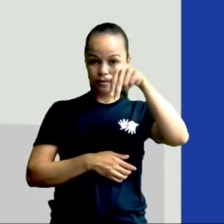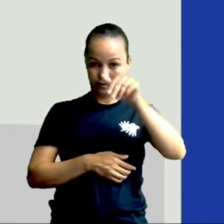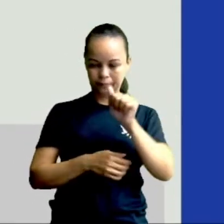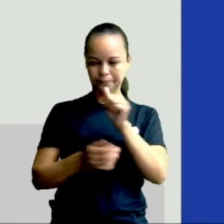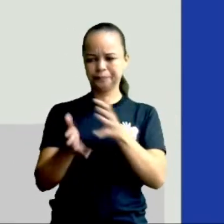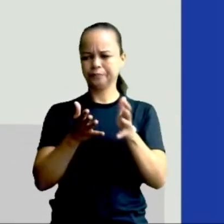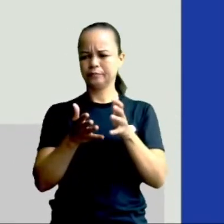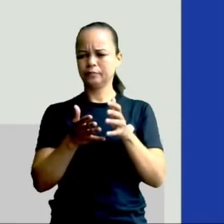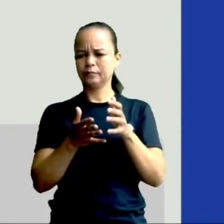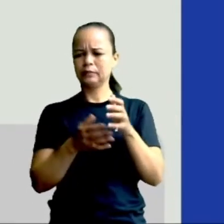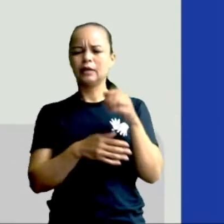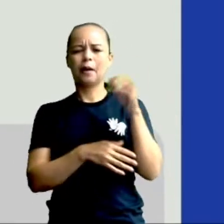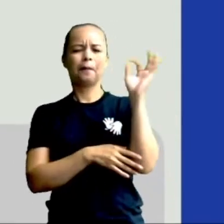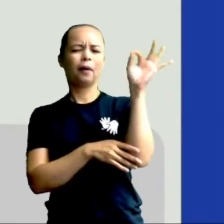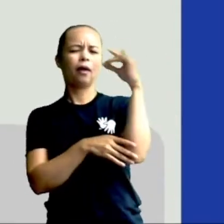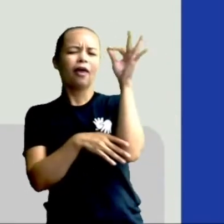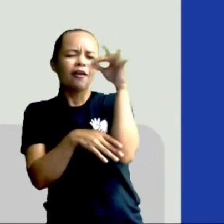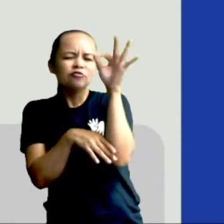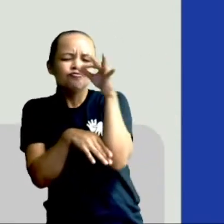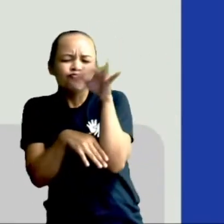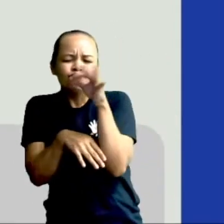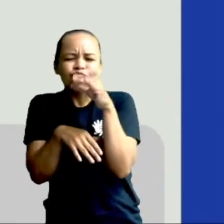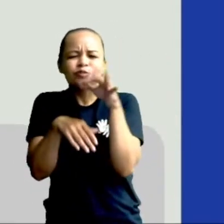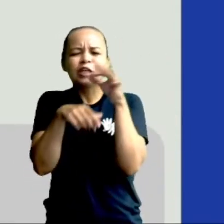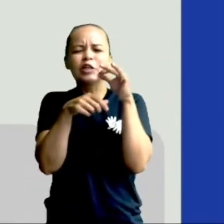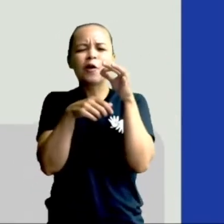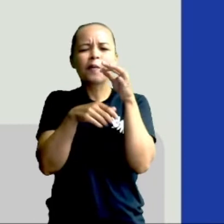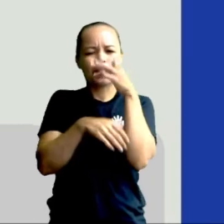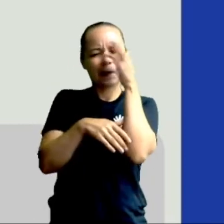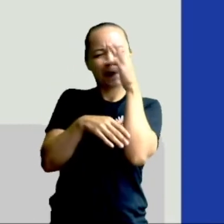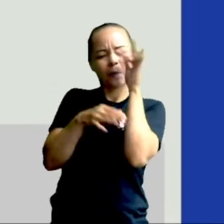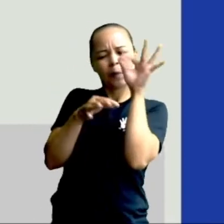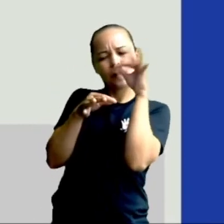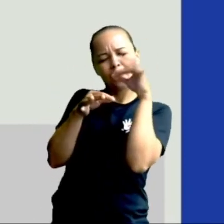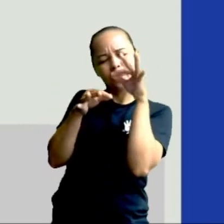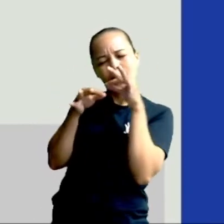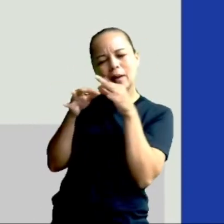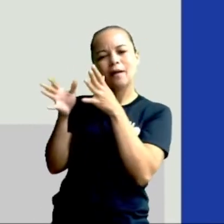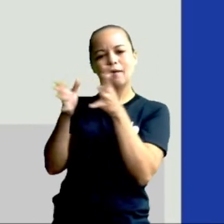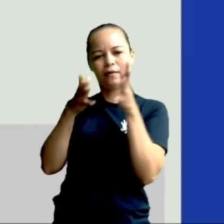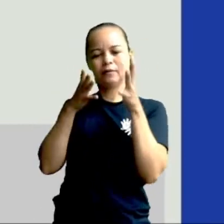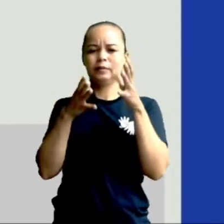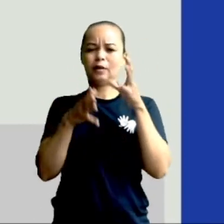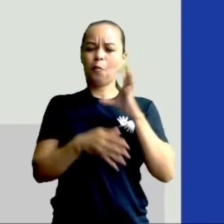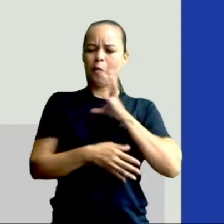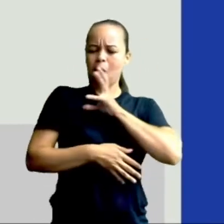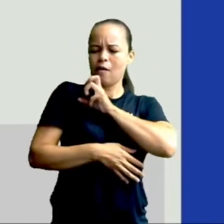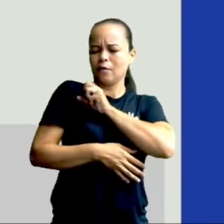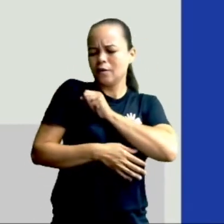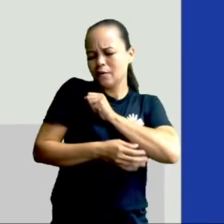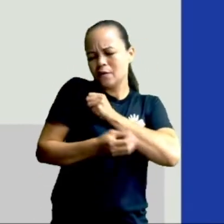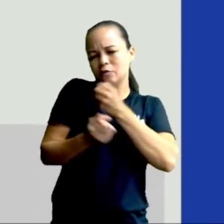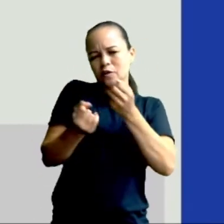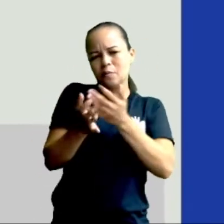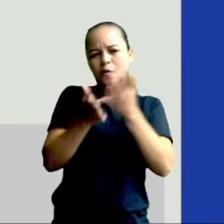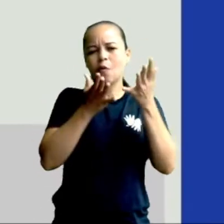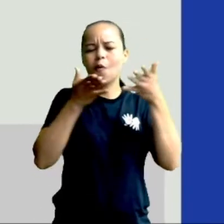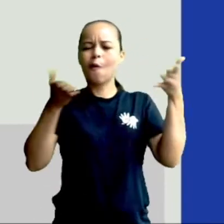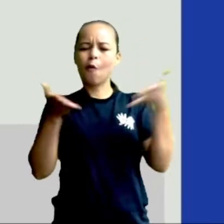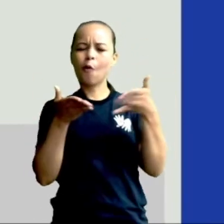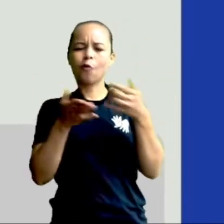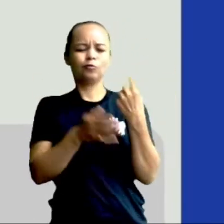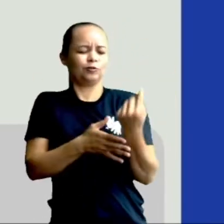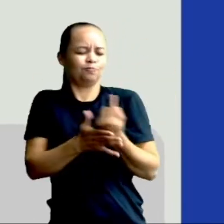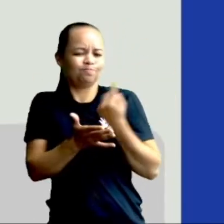pequenininho, que beija-flor com carinho. Me dá um pouquinho de amor, que hoje estou tão